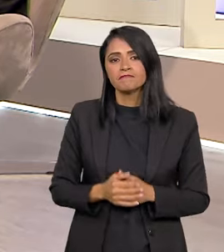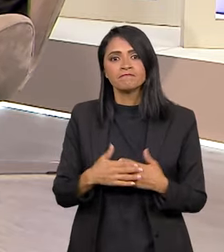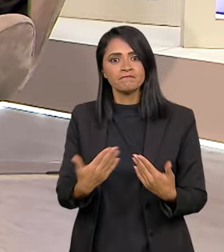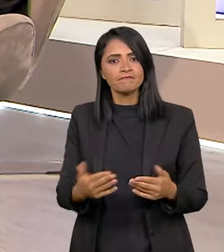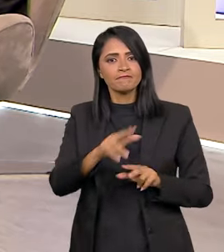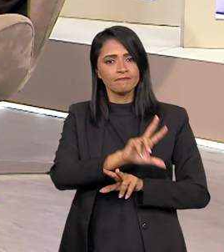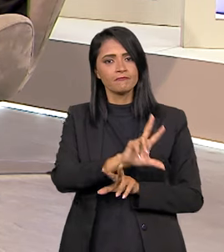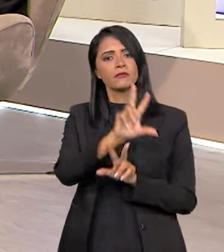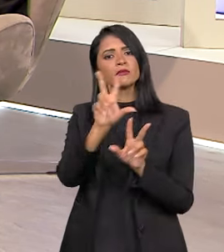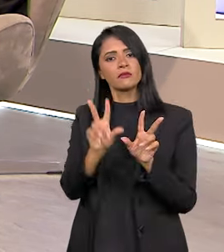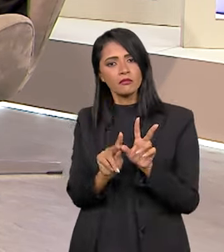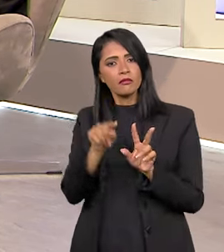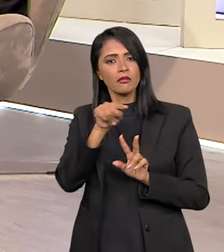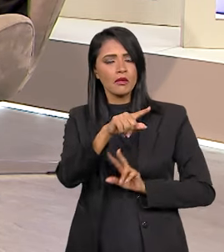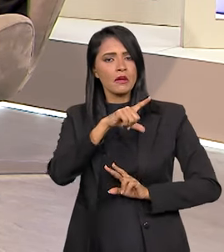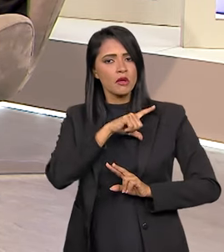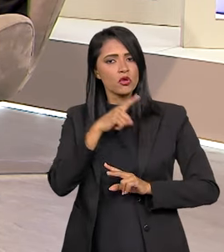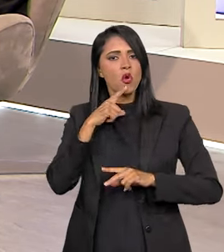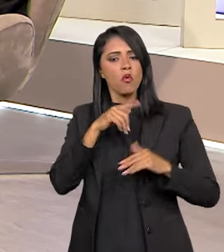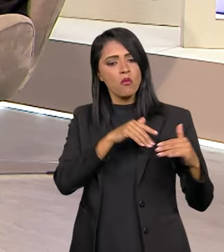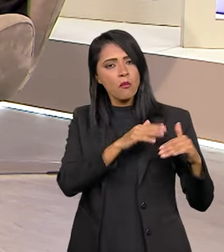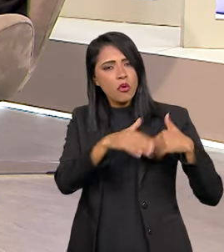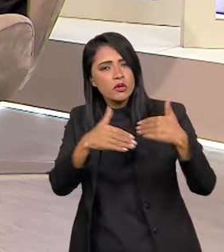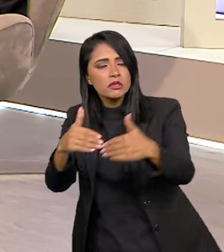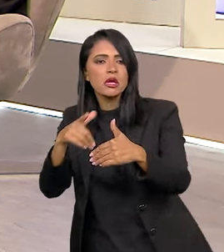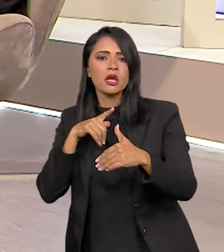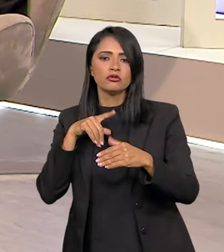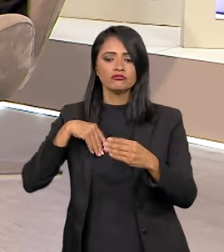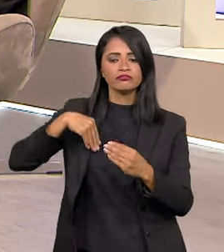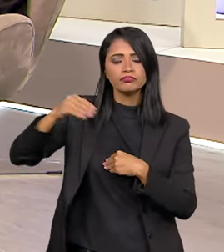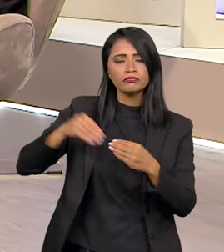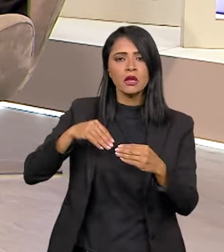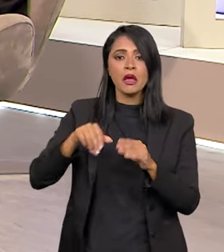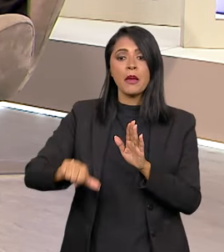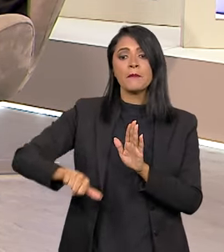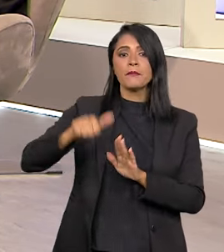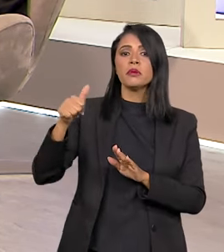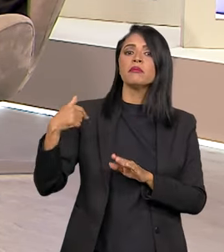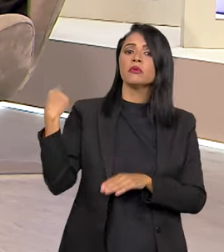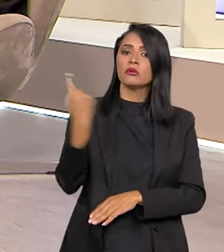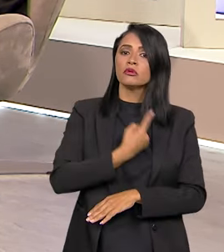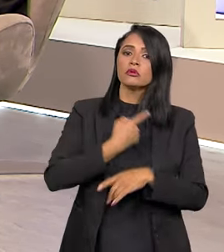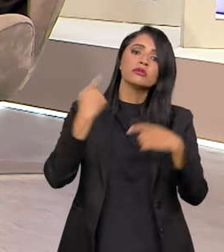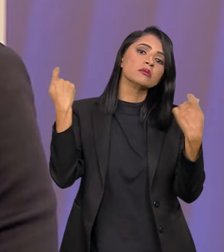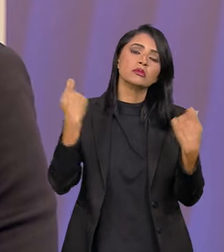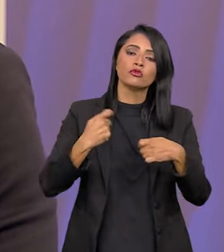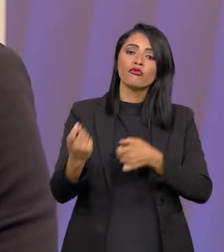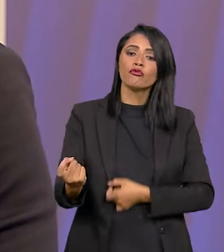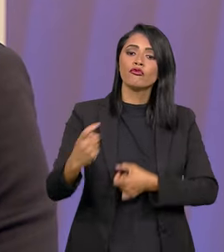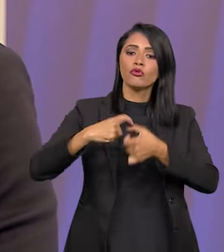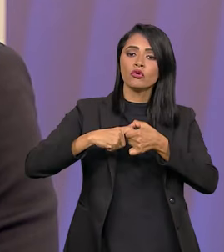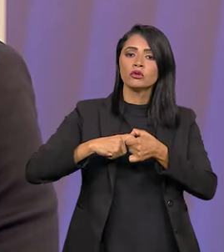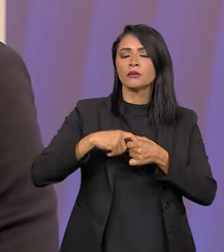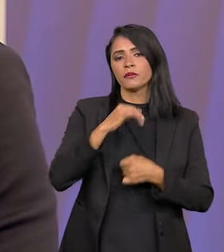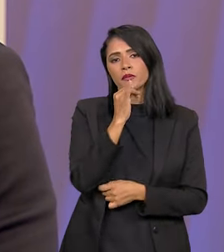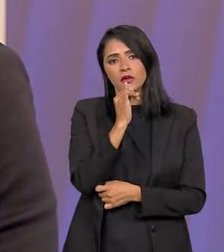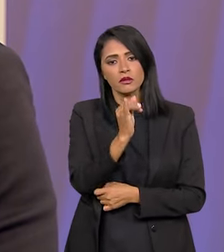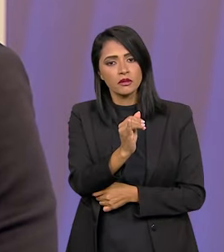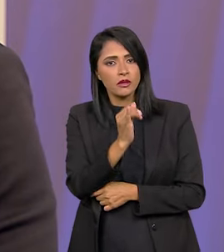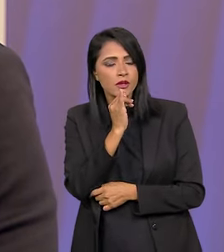A TV Brasil passou por um processo de estruturação. Primeiramente, a gente teve que